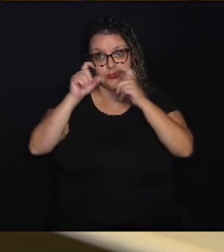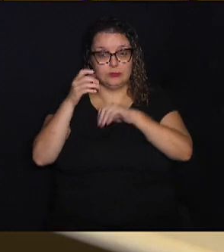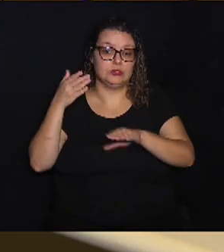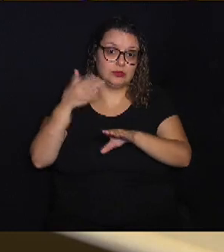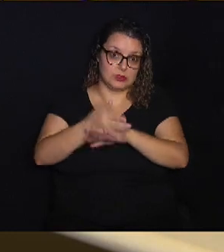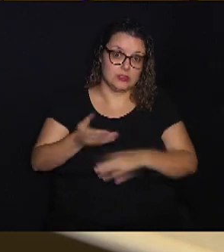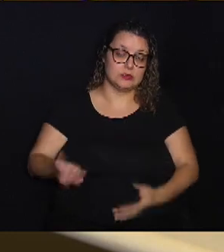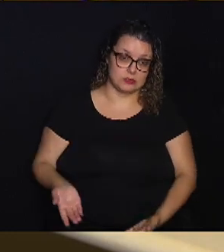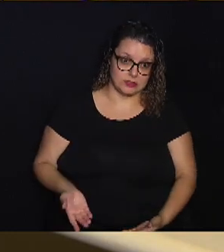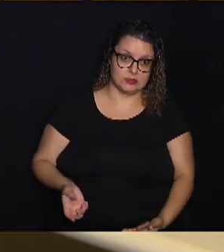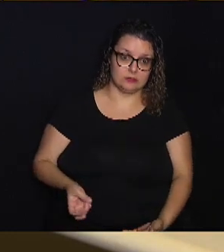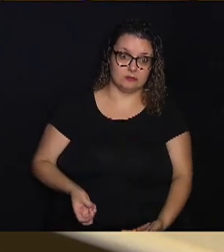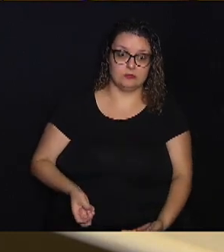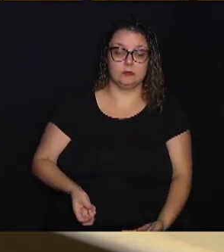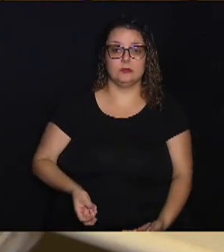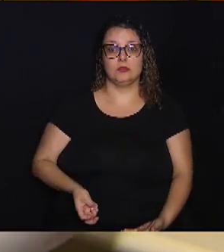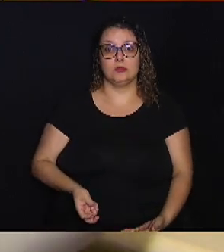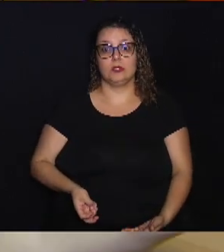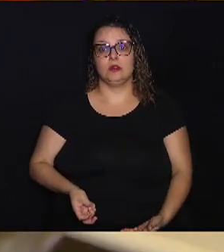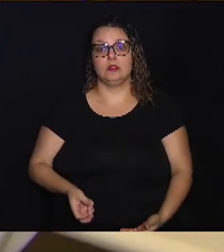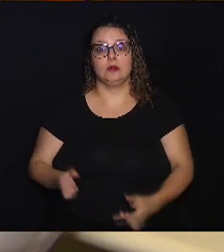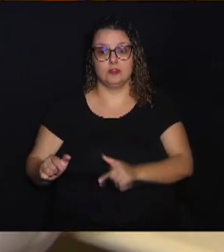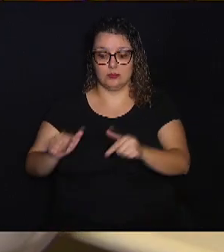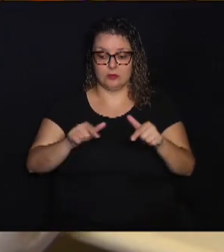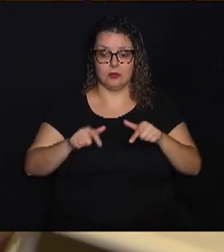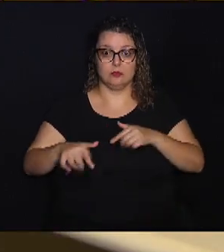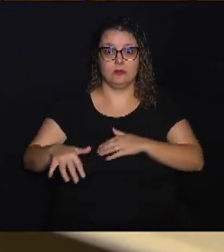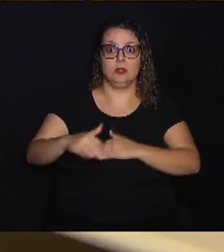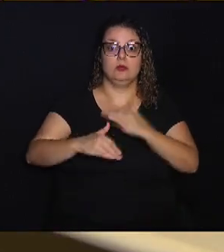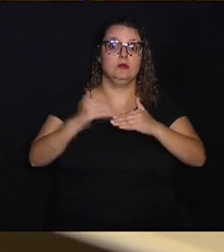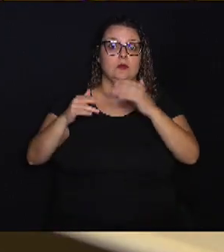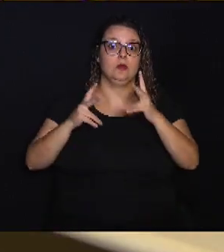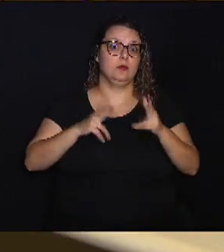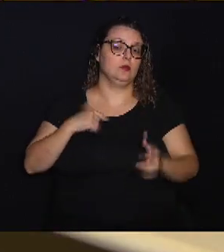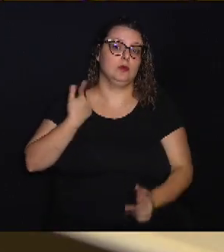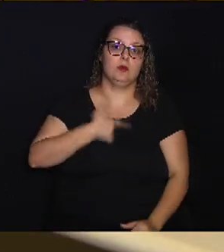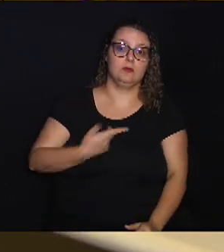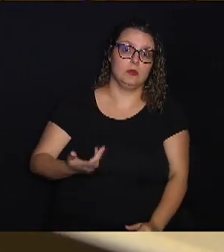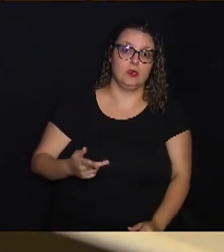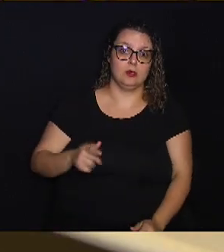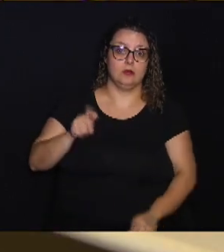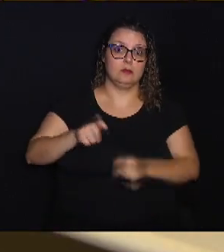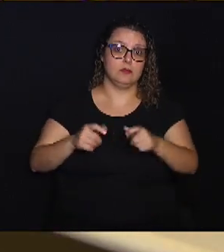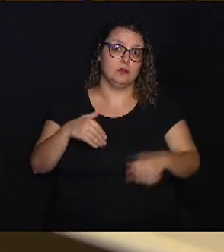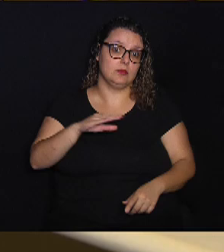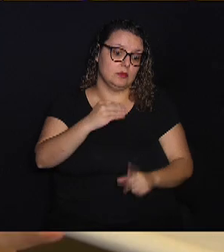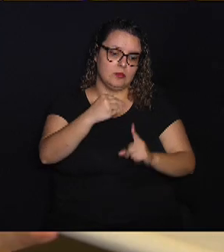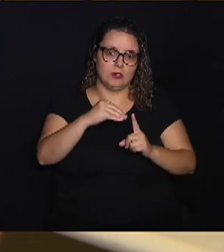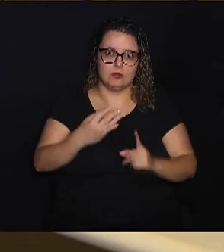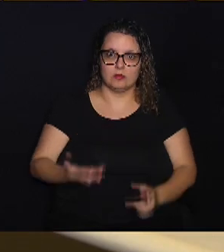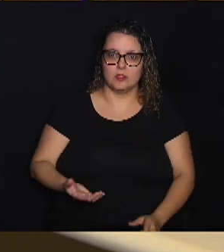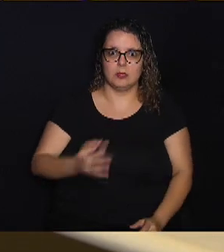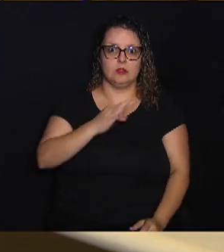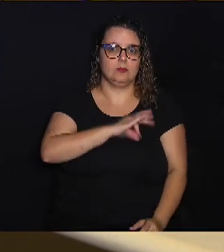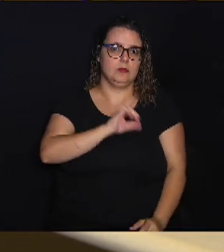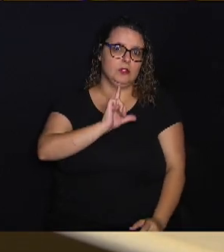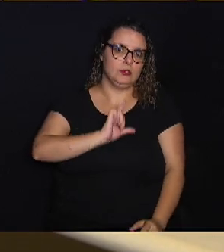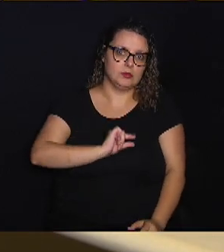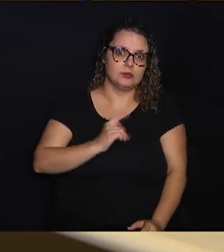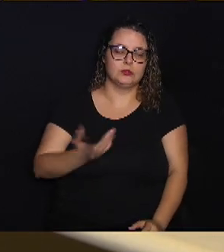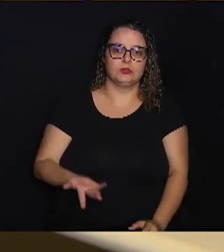e nos locais mais desenvolvidos como nós, são as pessoas mais vulneráveis, de baixa renda,